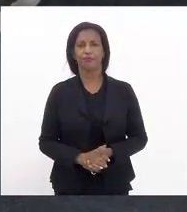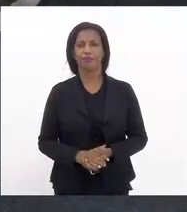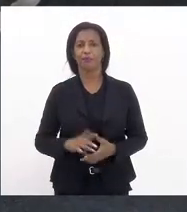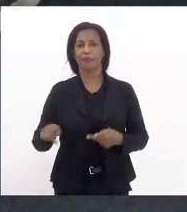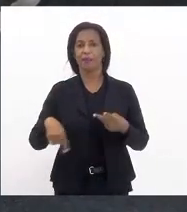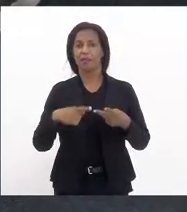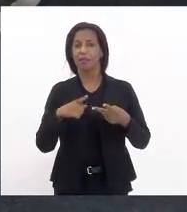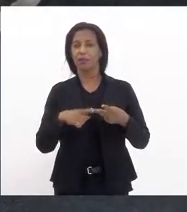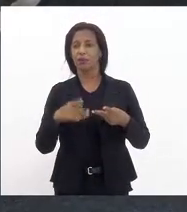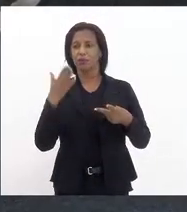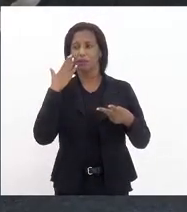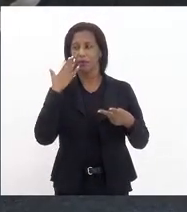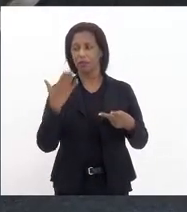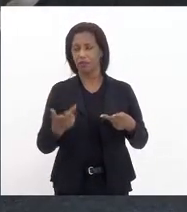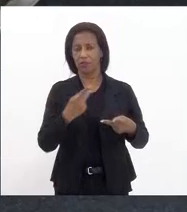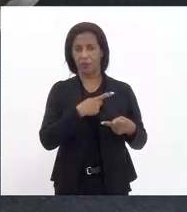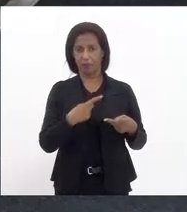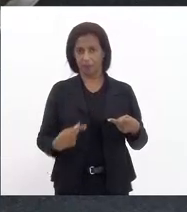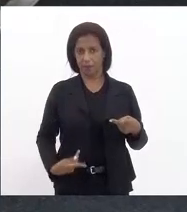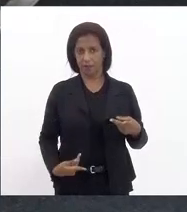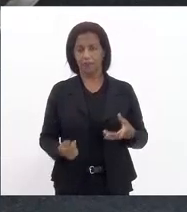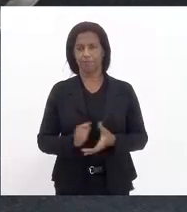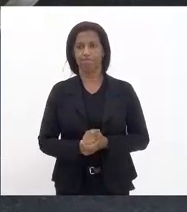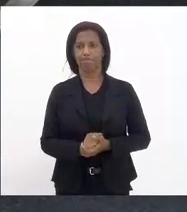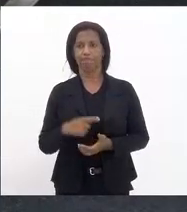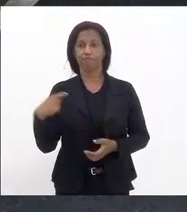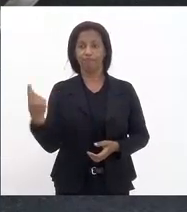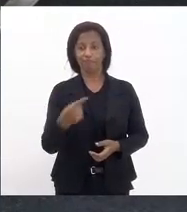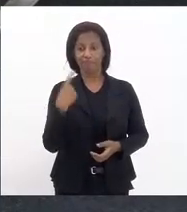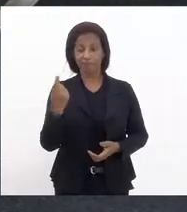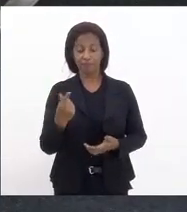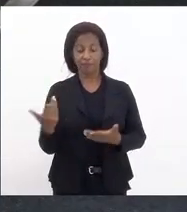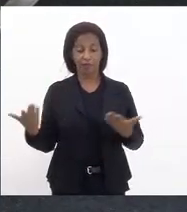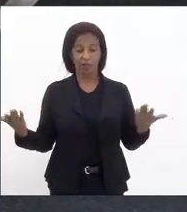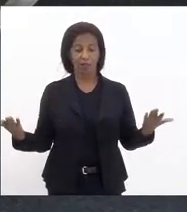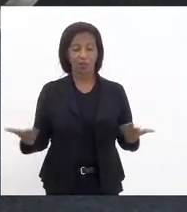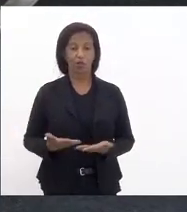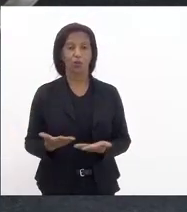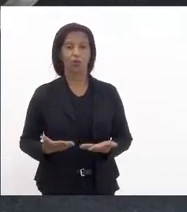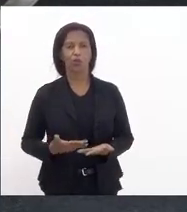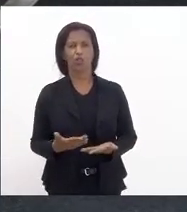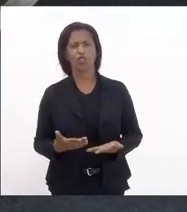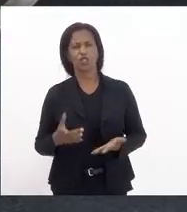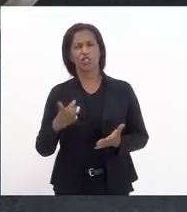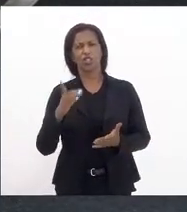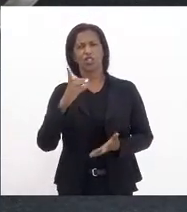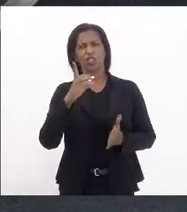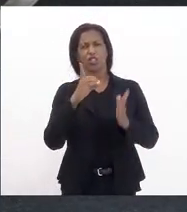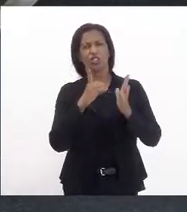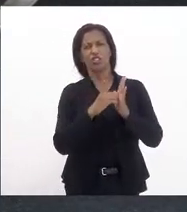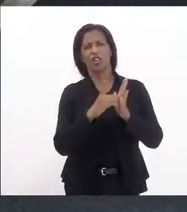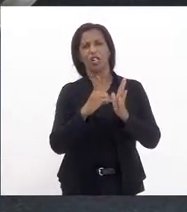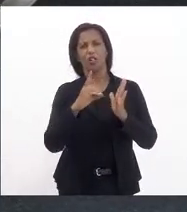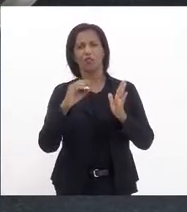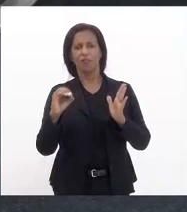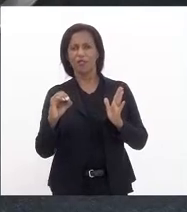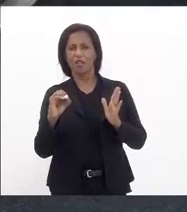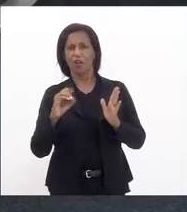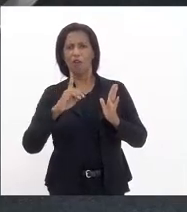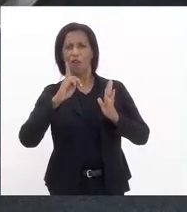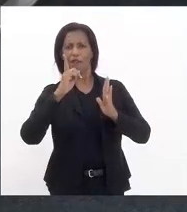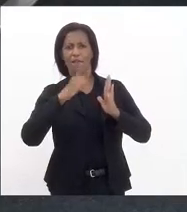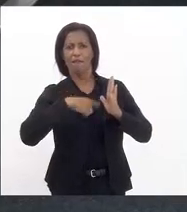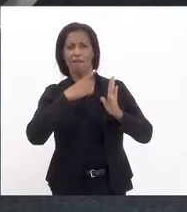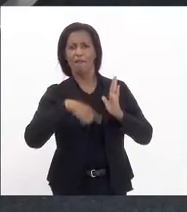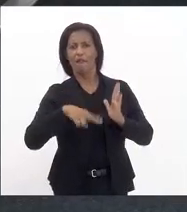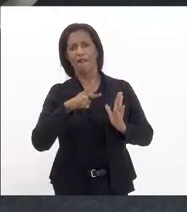segunda manifestação senhora presidente é que nós fomos surpreendidos no diálogo oficial de hoje do veto do